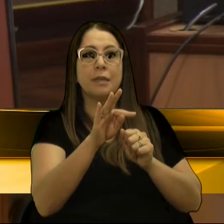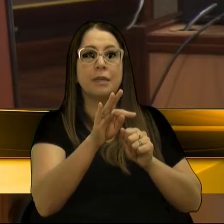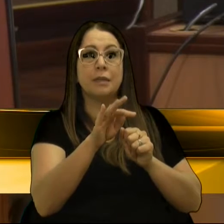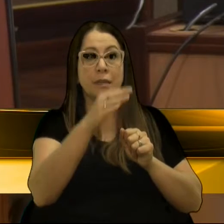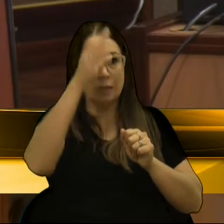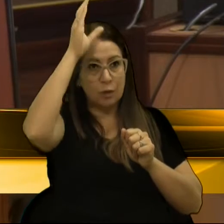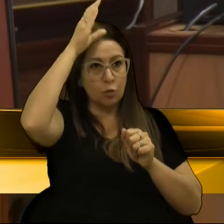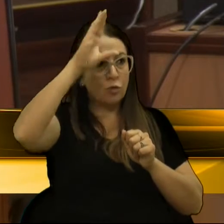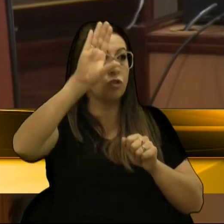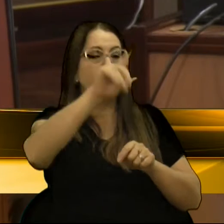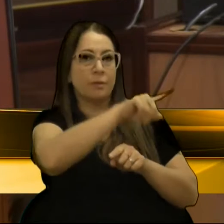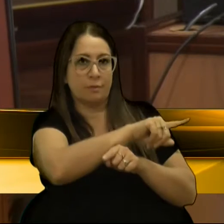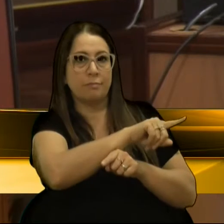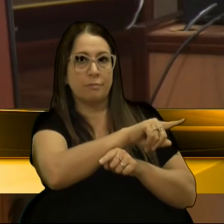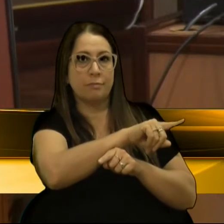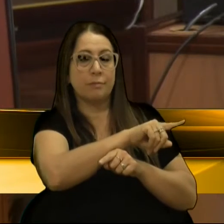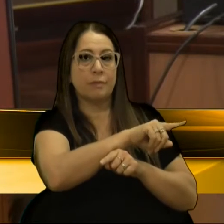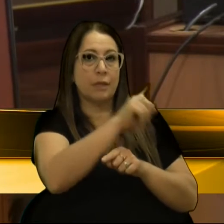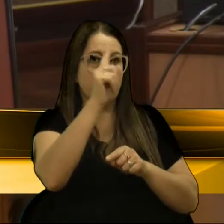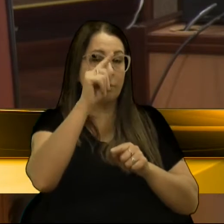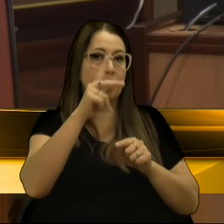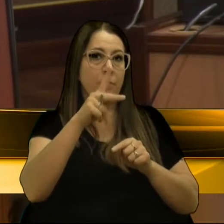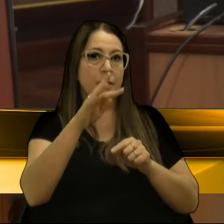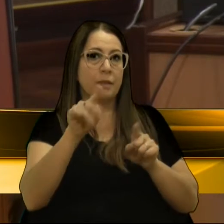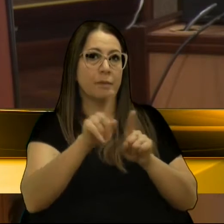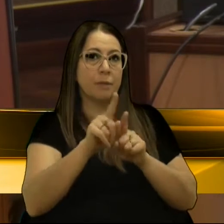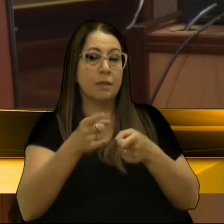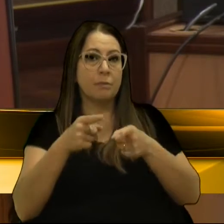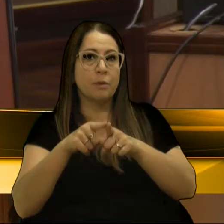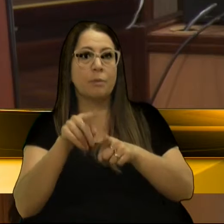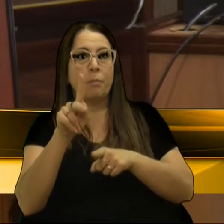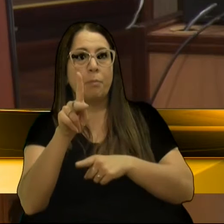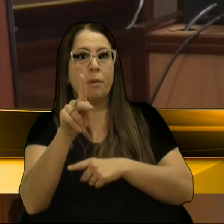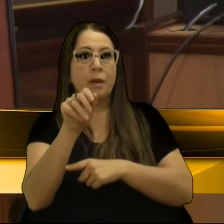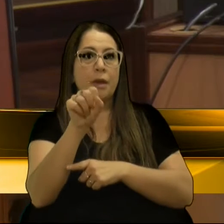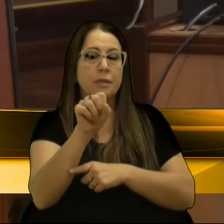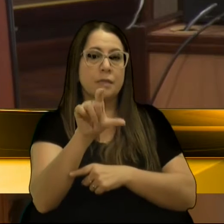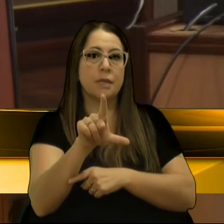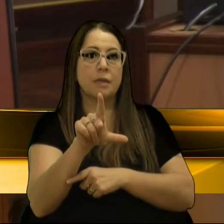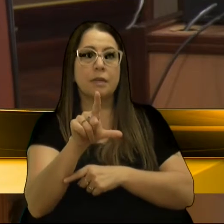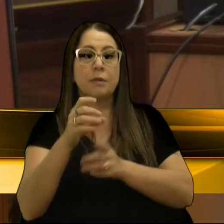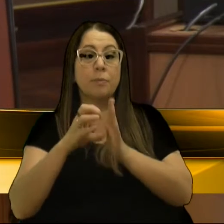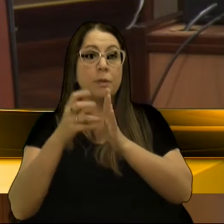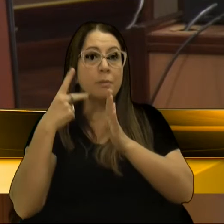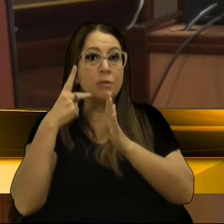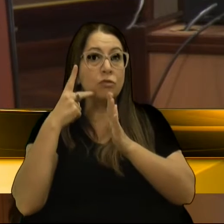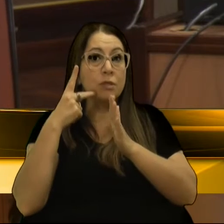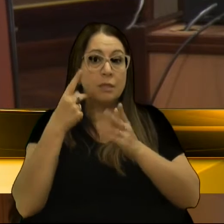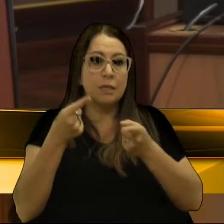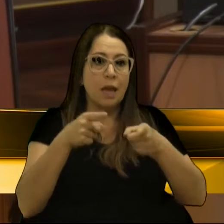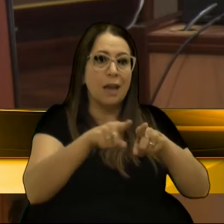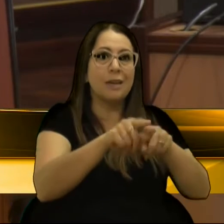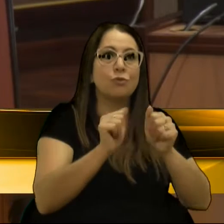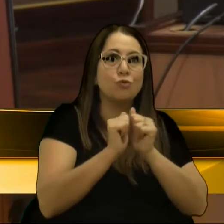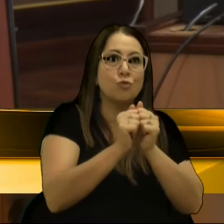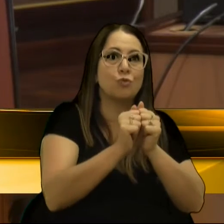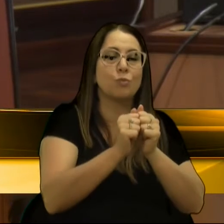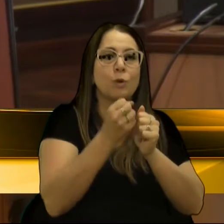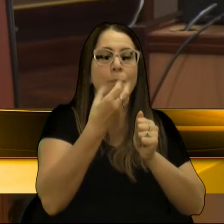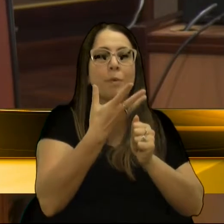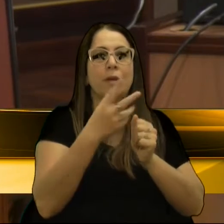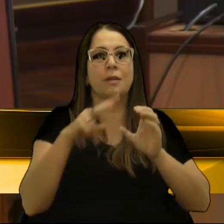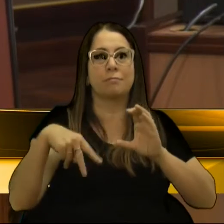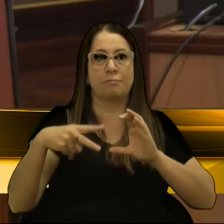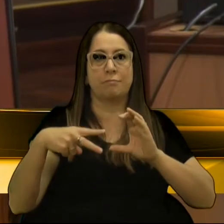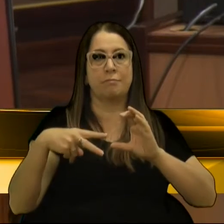E é importante a gente ver que o PT também se aliou ao PSL, que os partidos se aliam. Pelo bem do Legislativo,